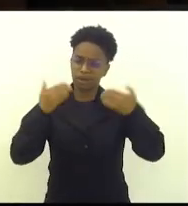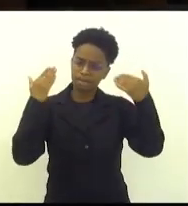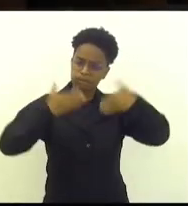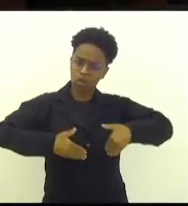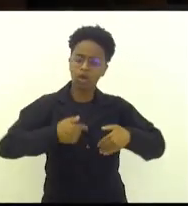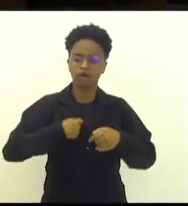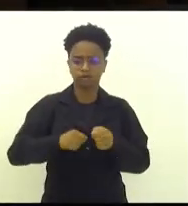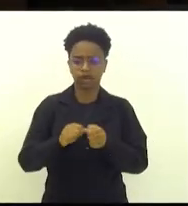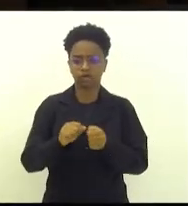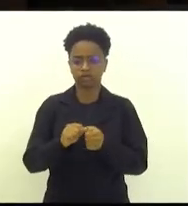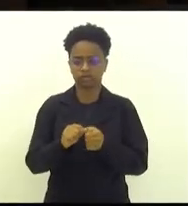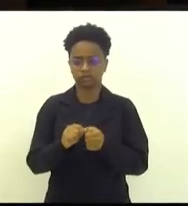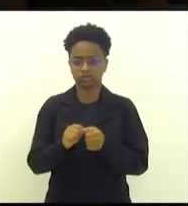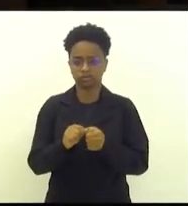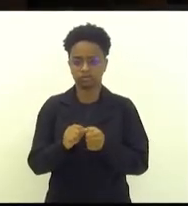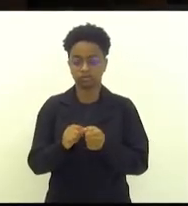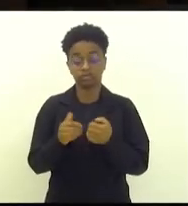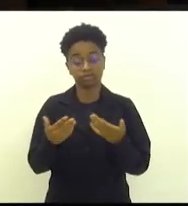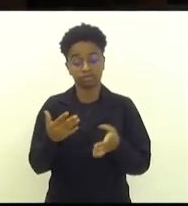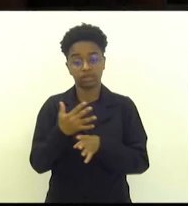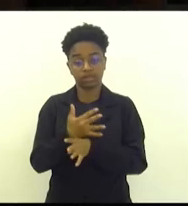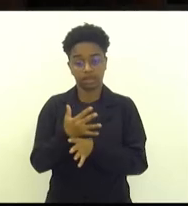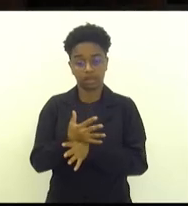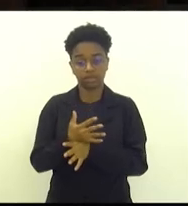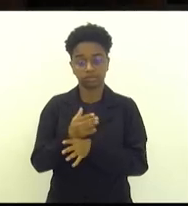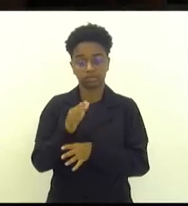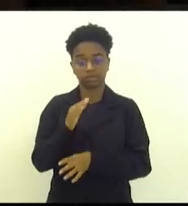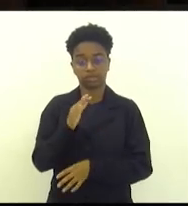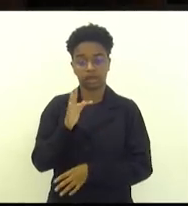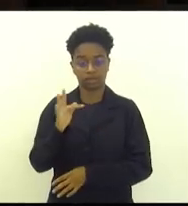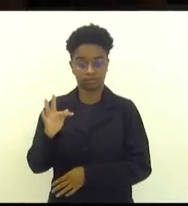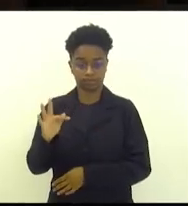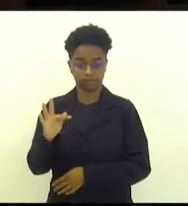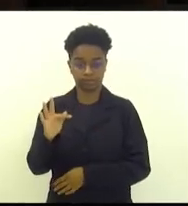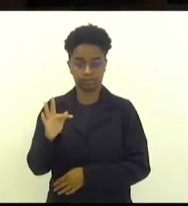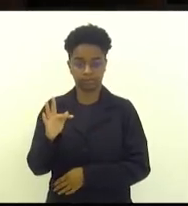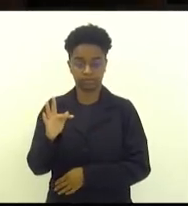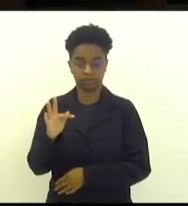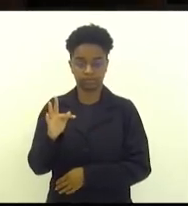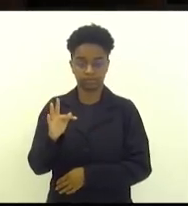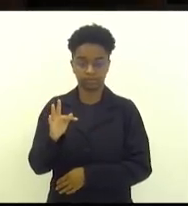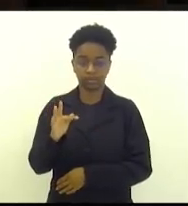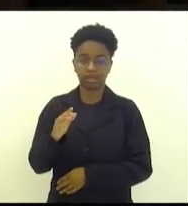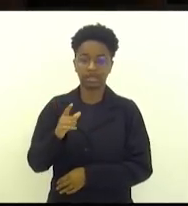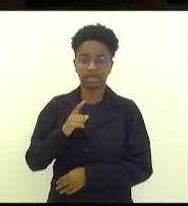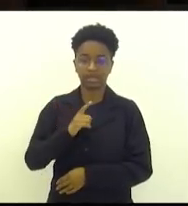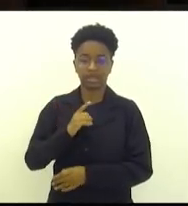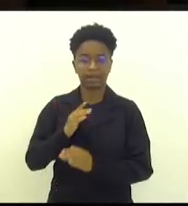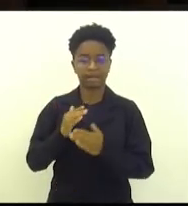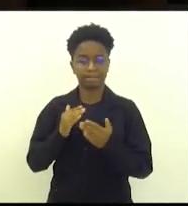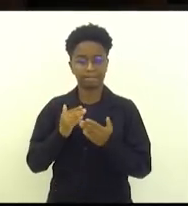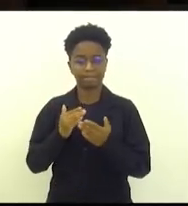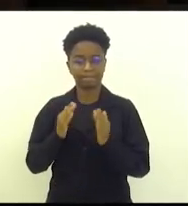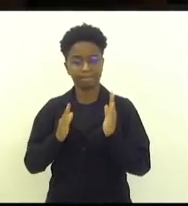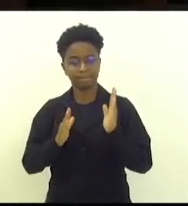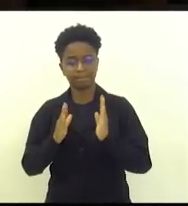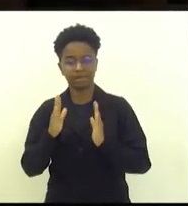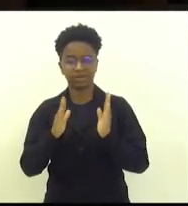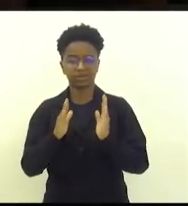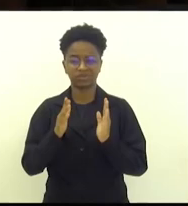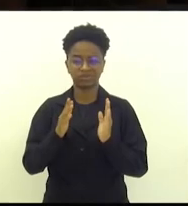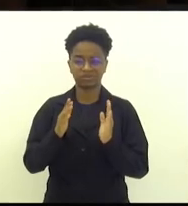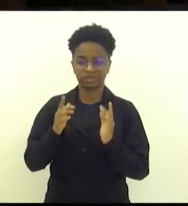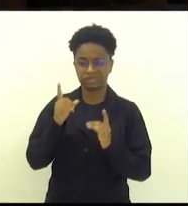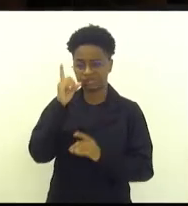assim o faço. A cidade de Cabo Frio vem vivendo uma estabilidade já ao longo de alguns anos.